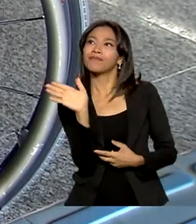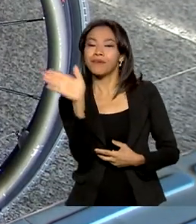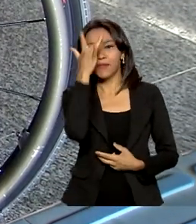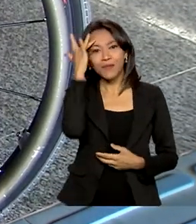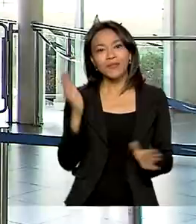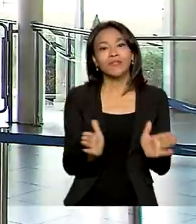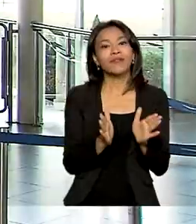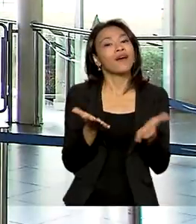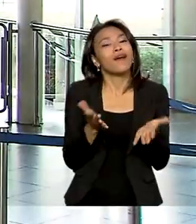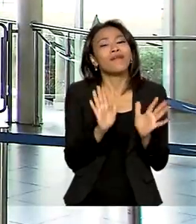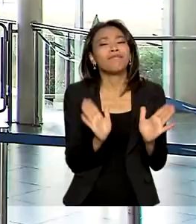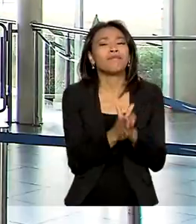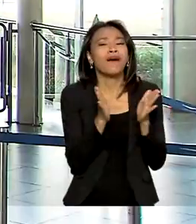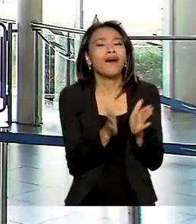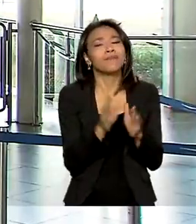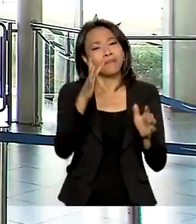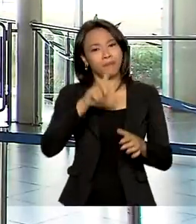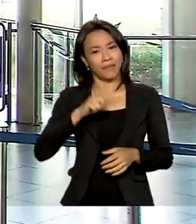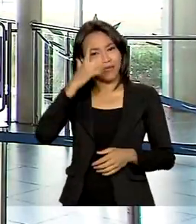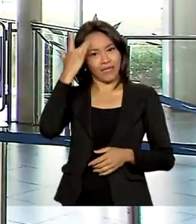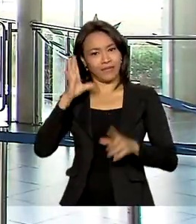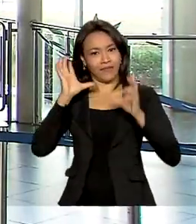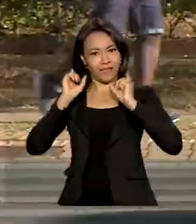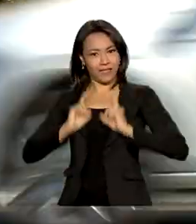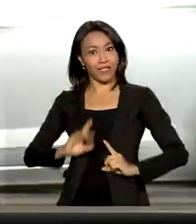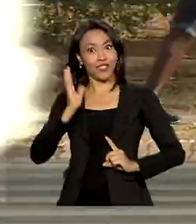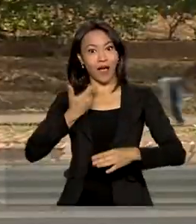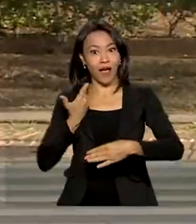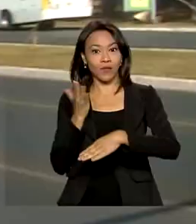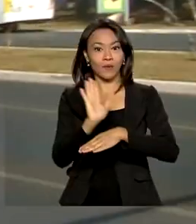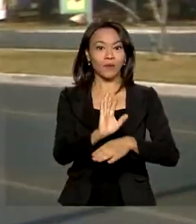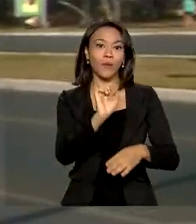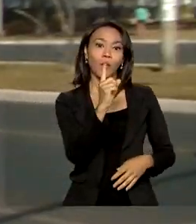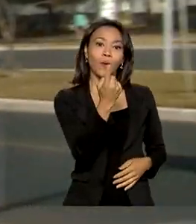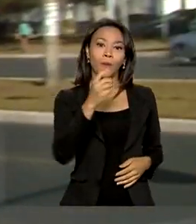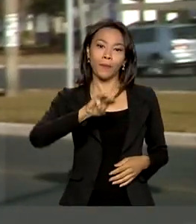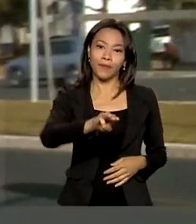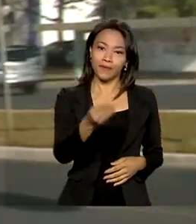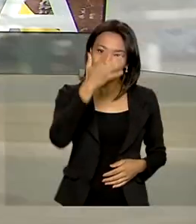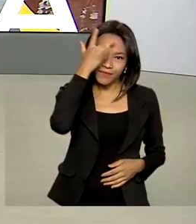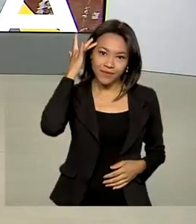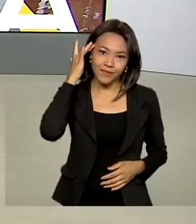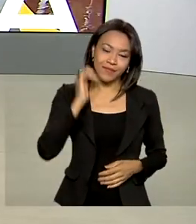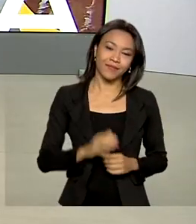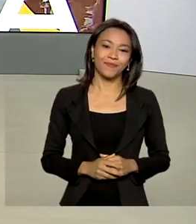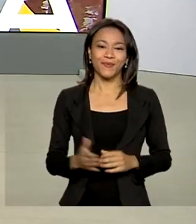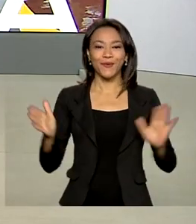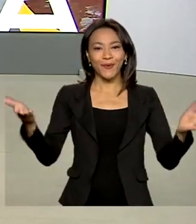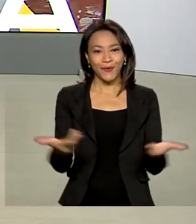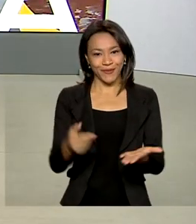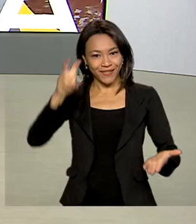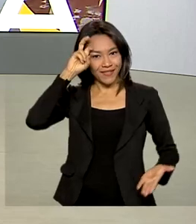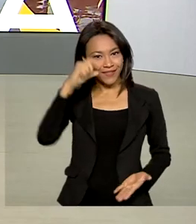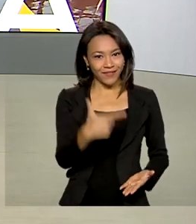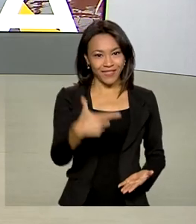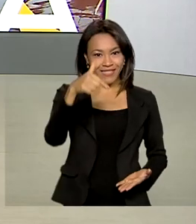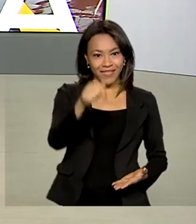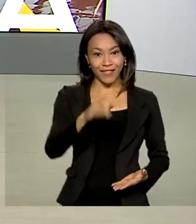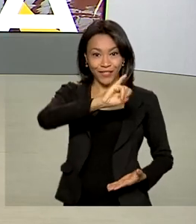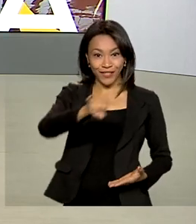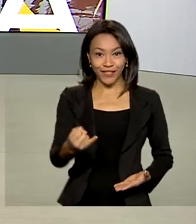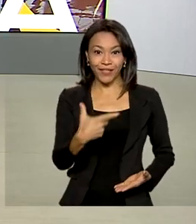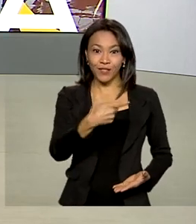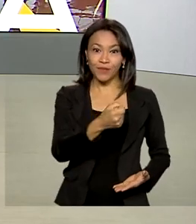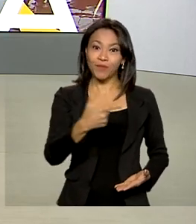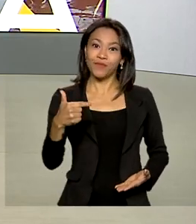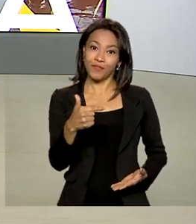carentes e com deficiência e já beneficiou mais de 1 milhão de pessoas. Quinta-feira, 27 de janeiro de